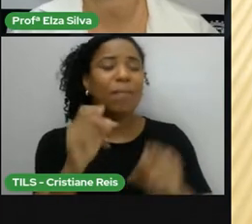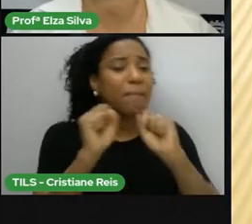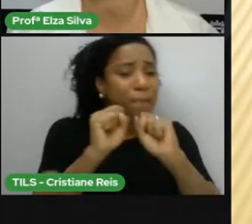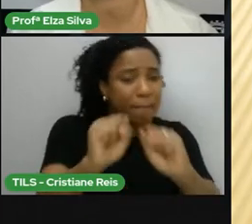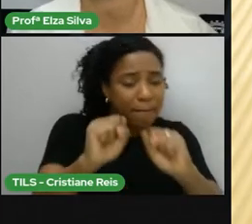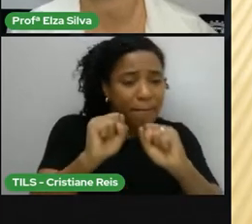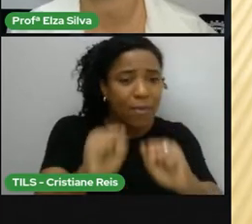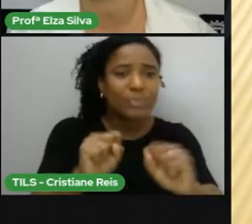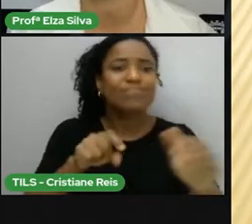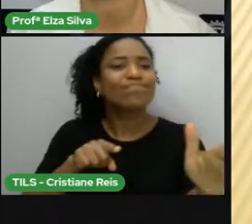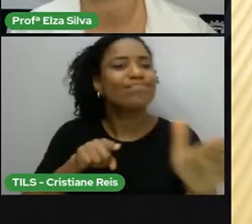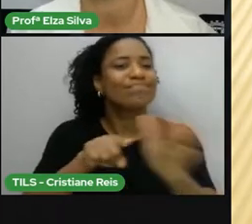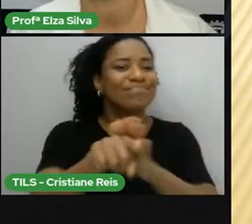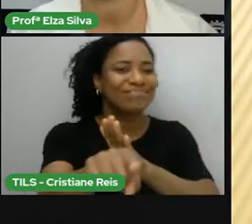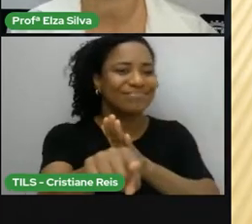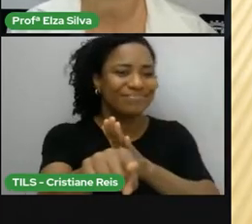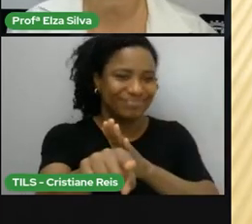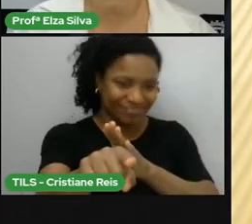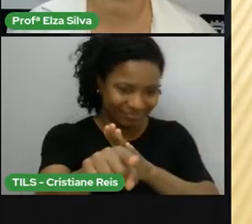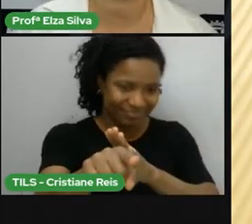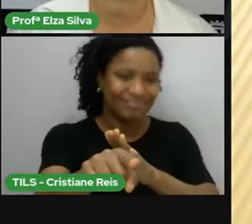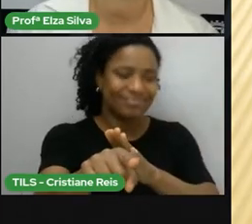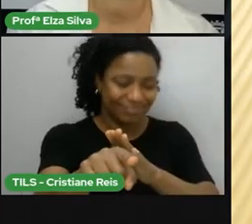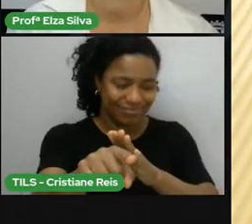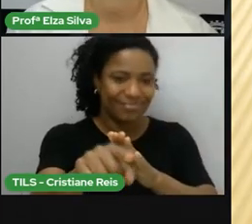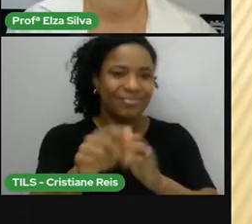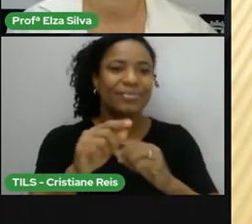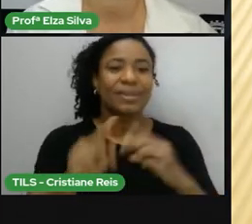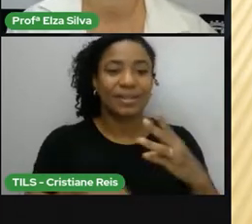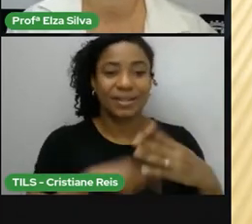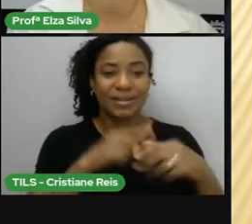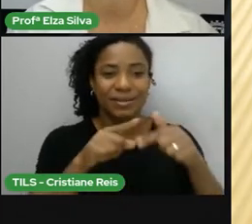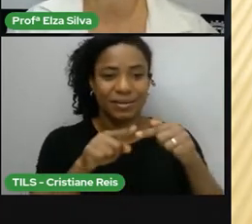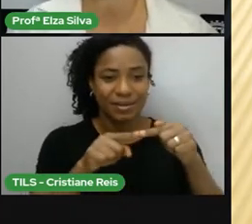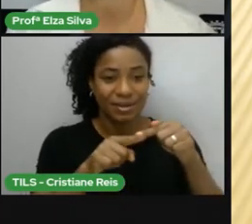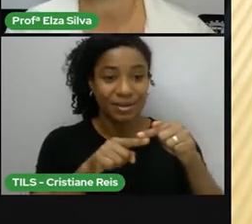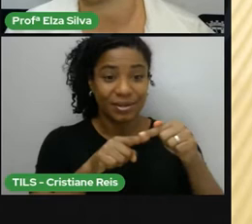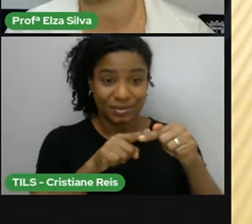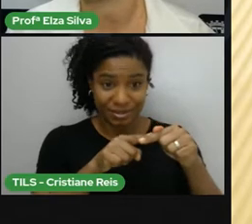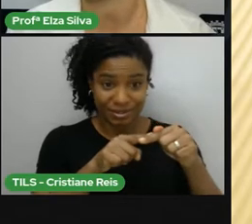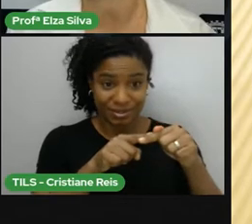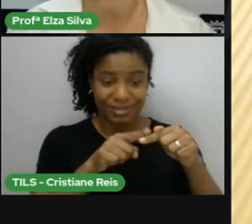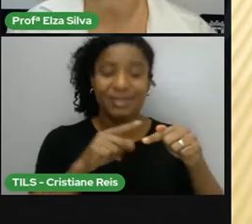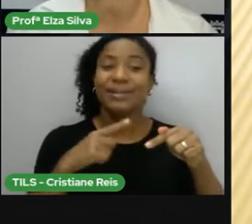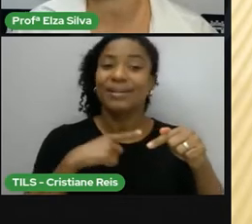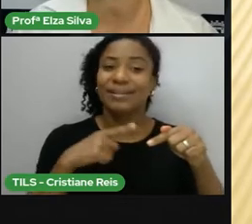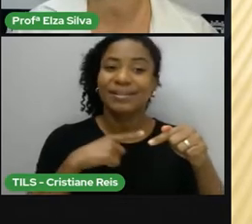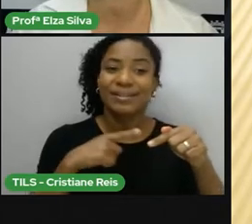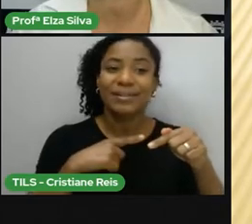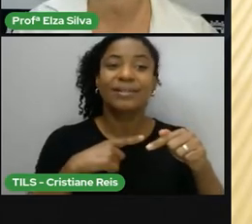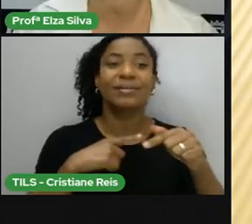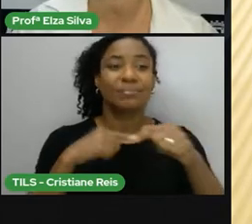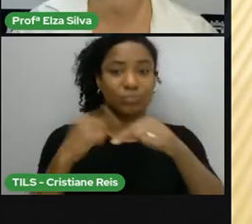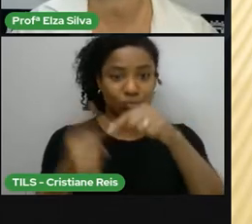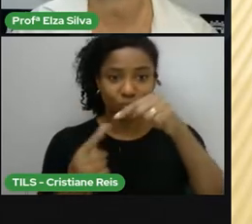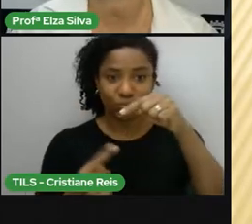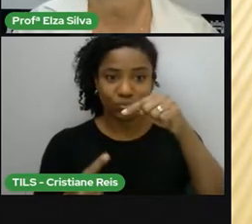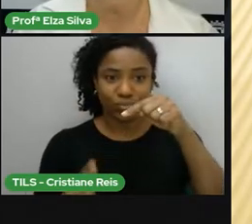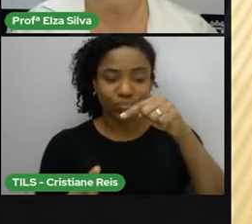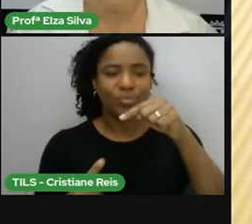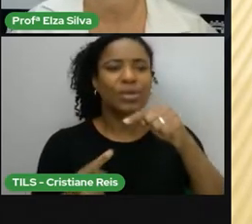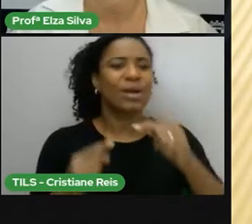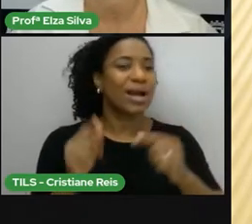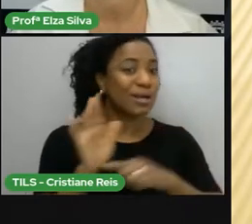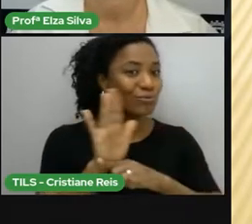sanar as suas dúvidas. E por fim, eu trago aqui uma sugestão para que o seu caderno de inglês fique bem